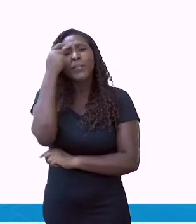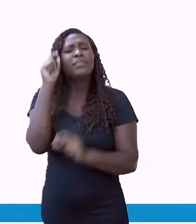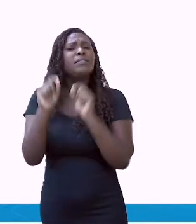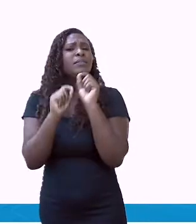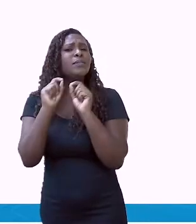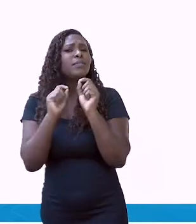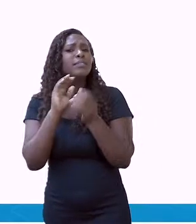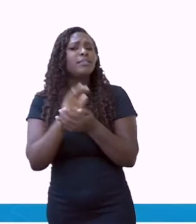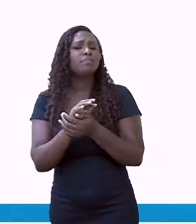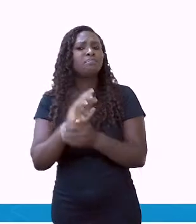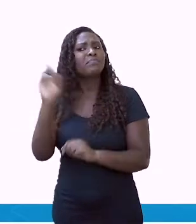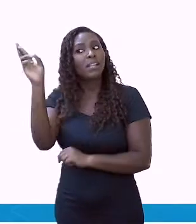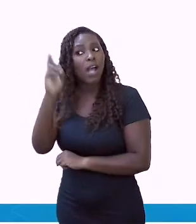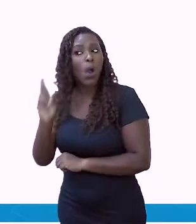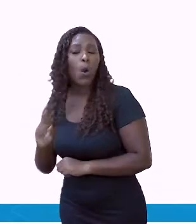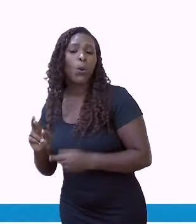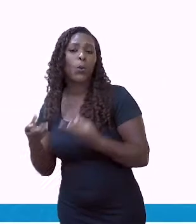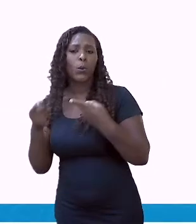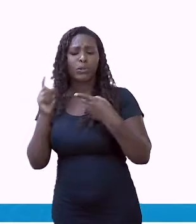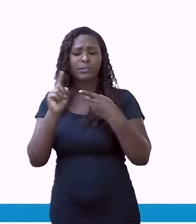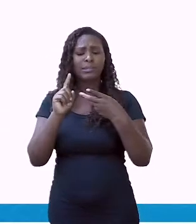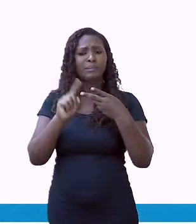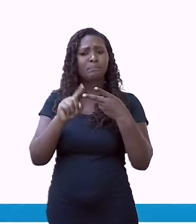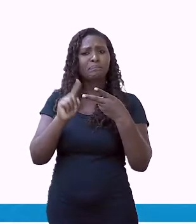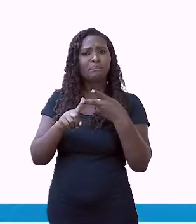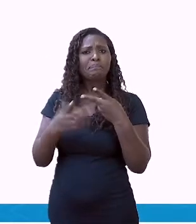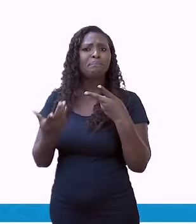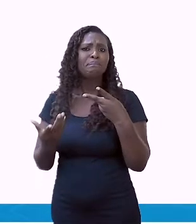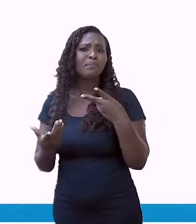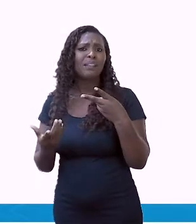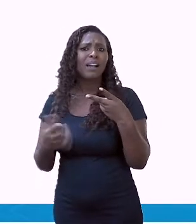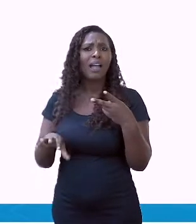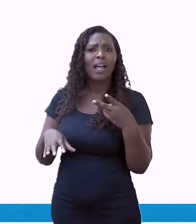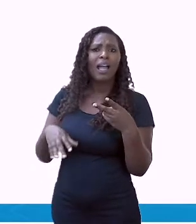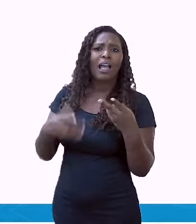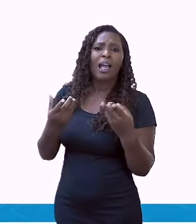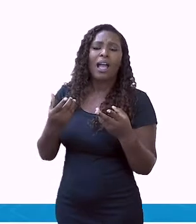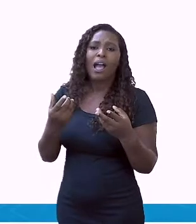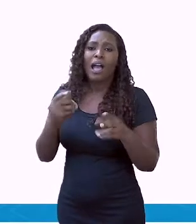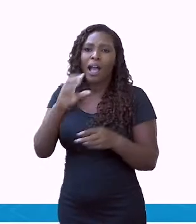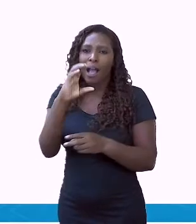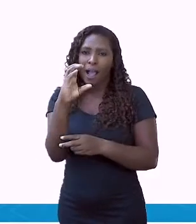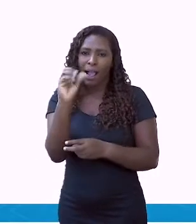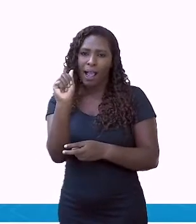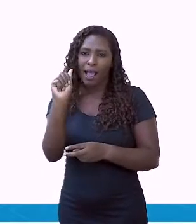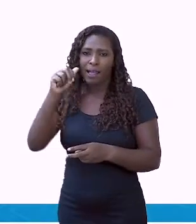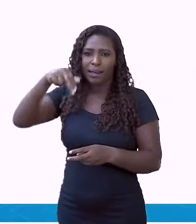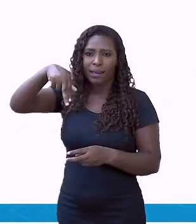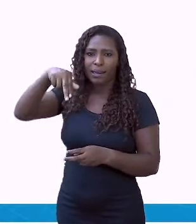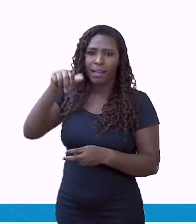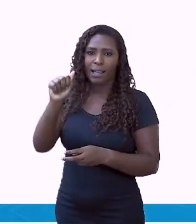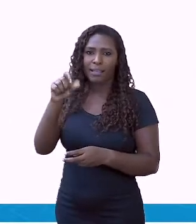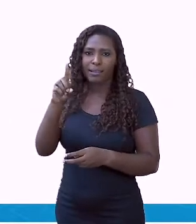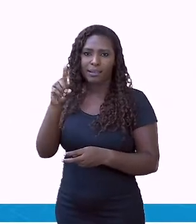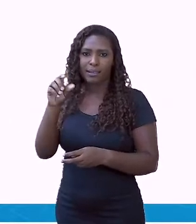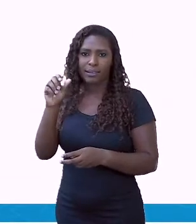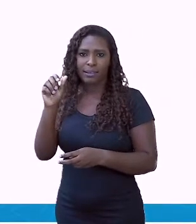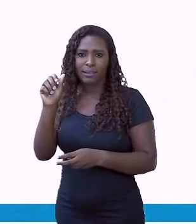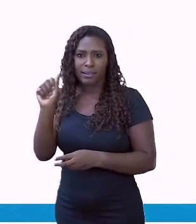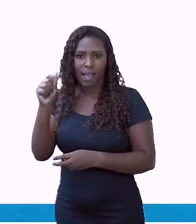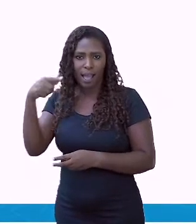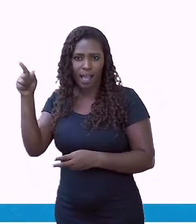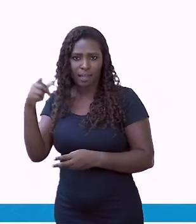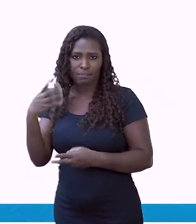A Rússia, Canadá, por que será? Por que será que eles